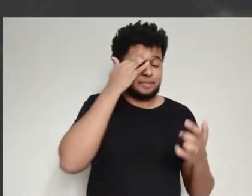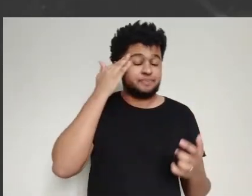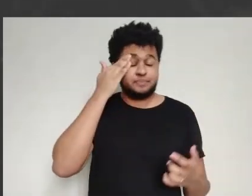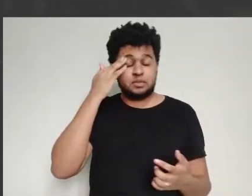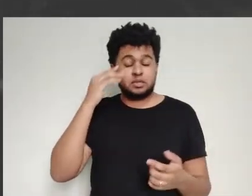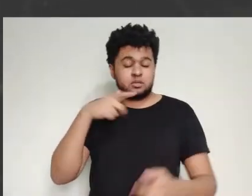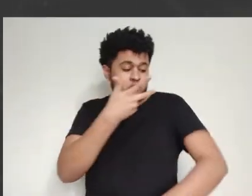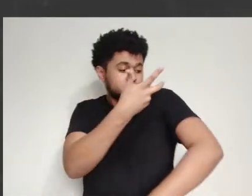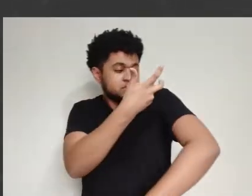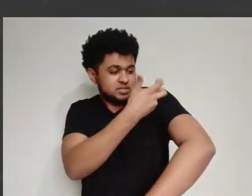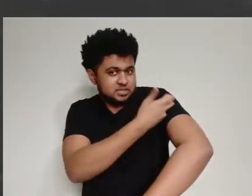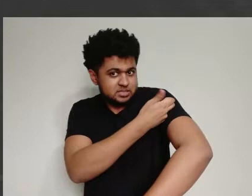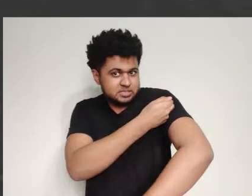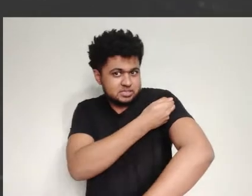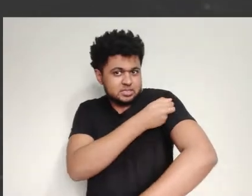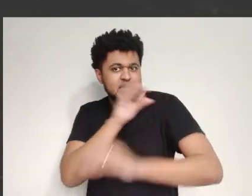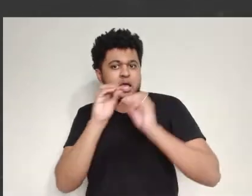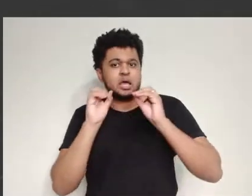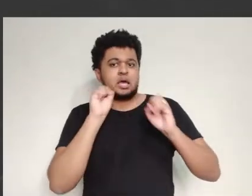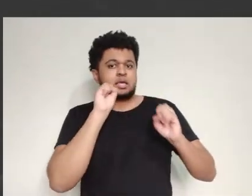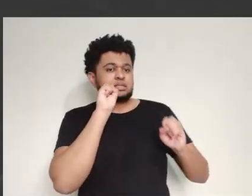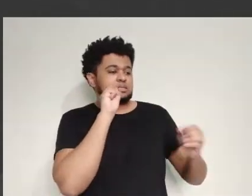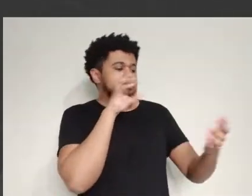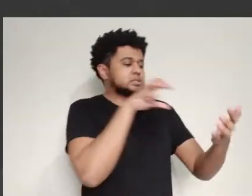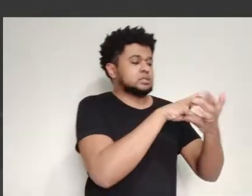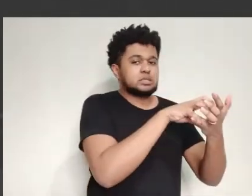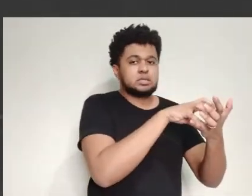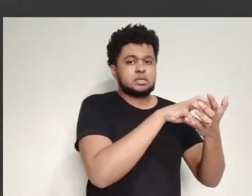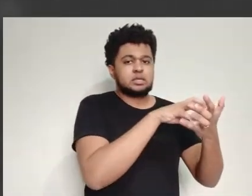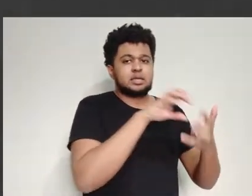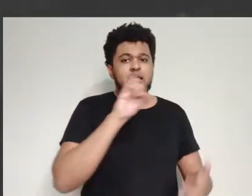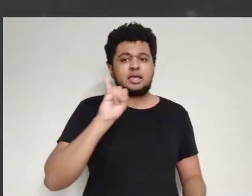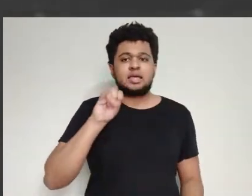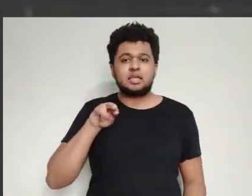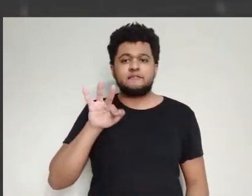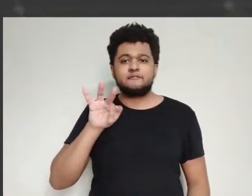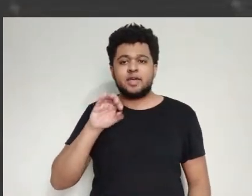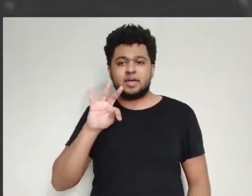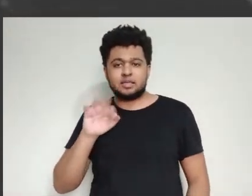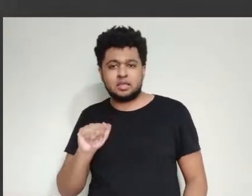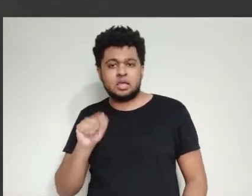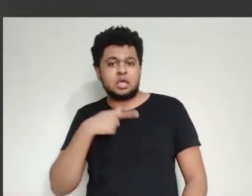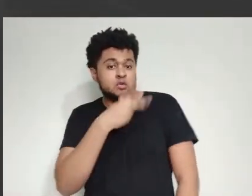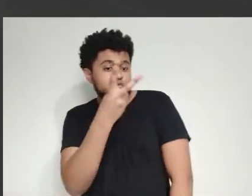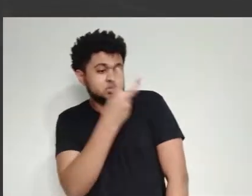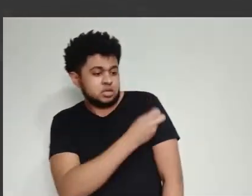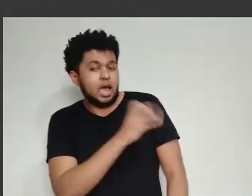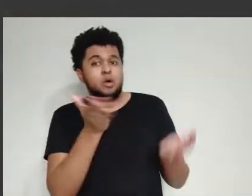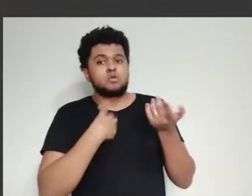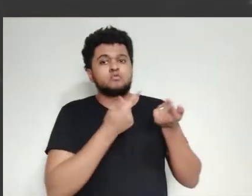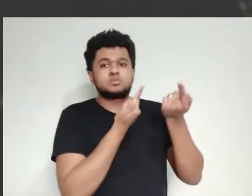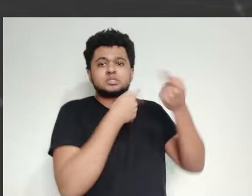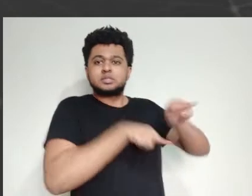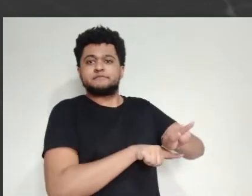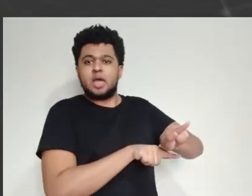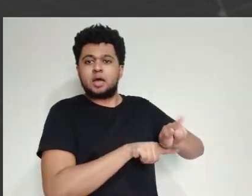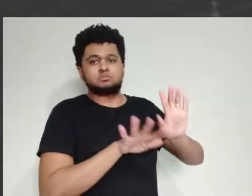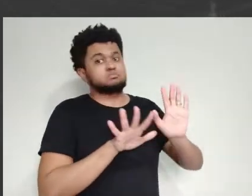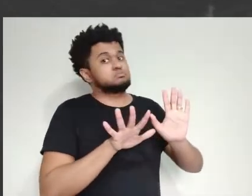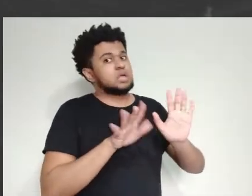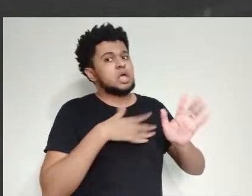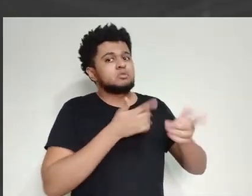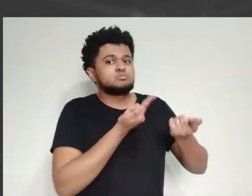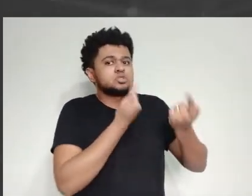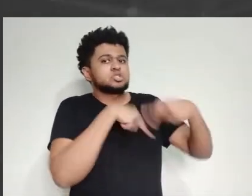geneticamente. E um camundongo não é tão próximo da gente. Então, às vezes, da mesma forma que é para um medicamento,